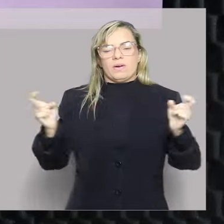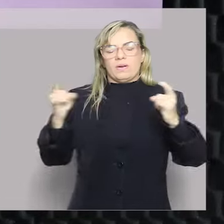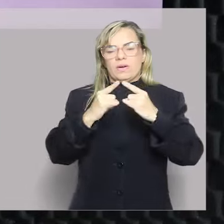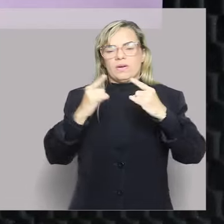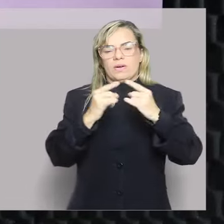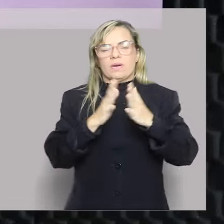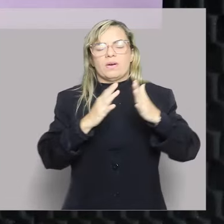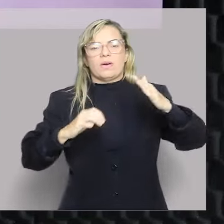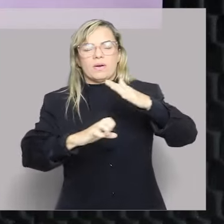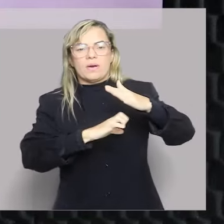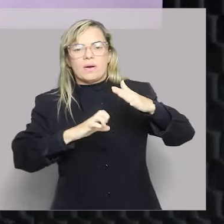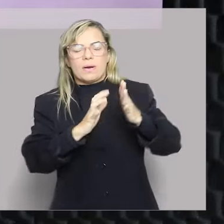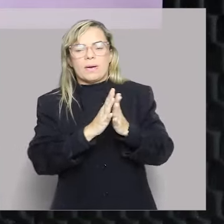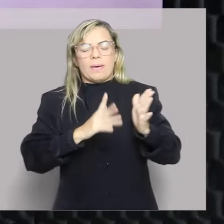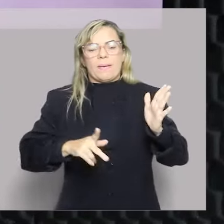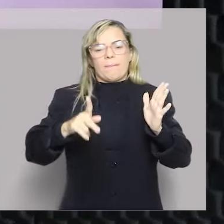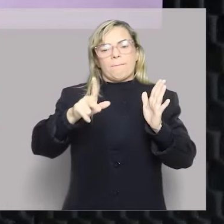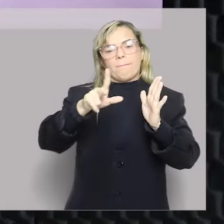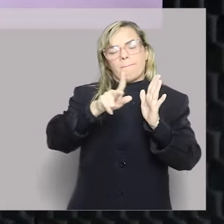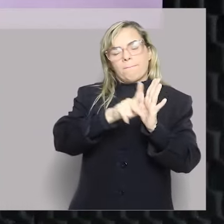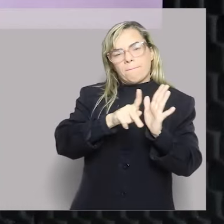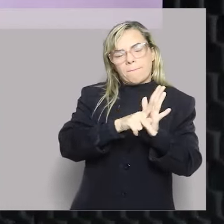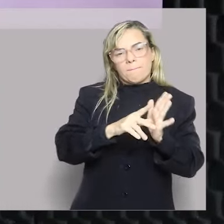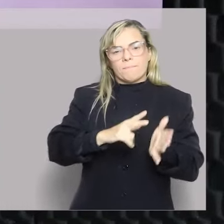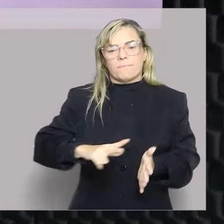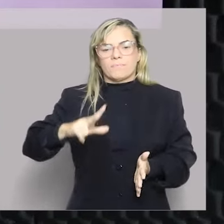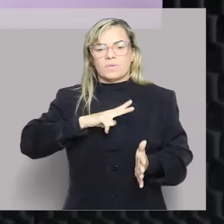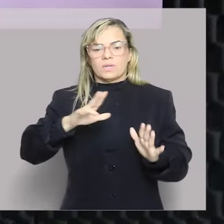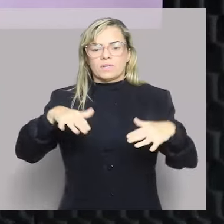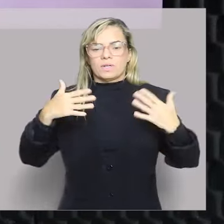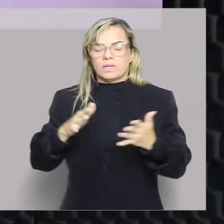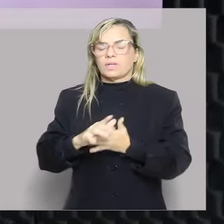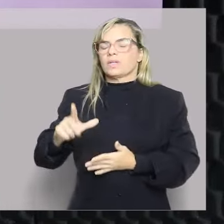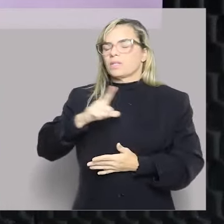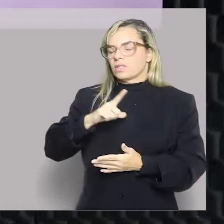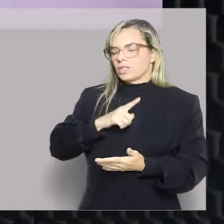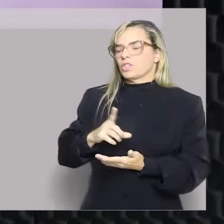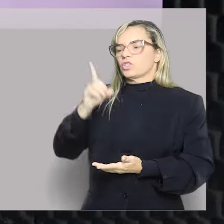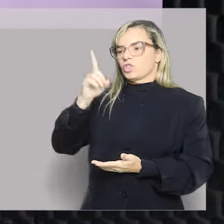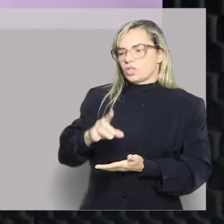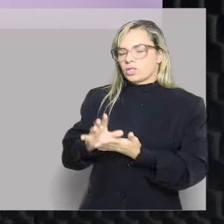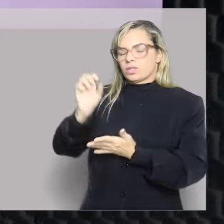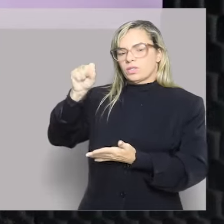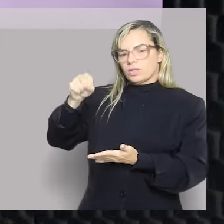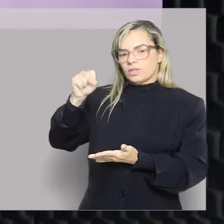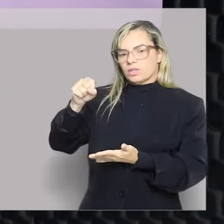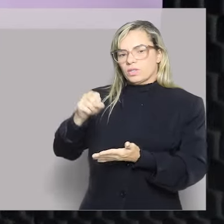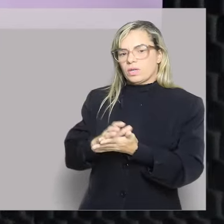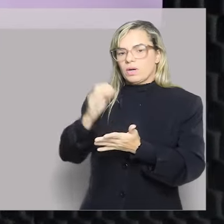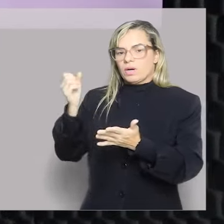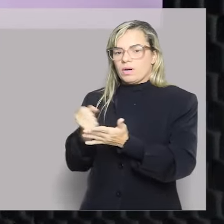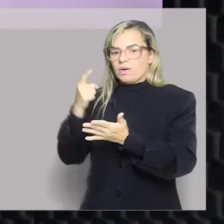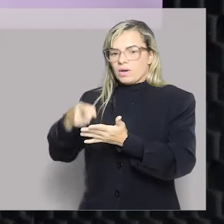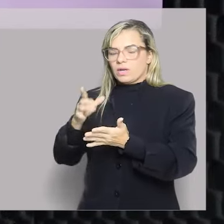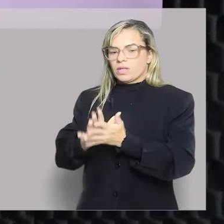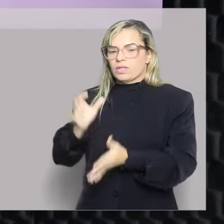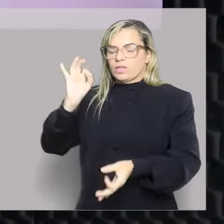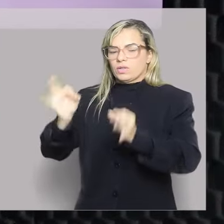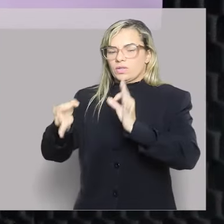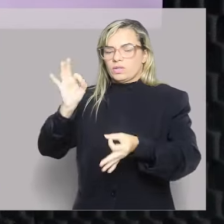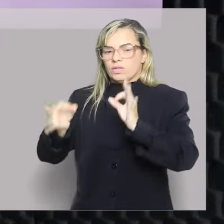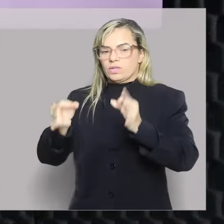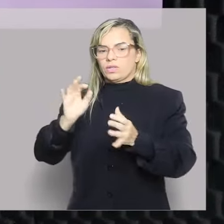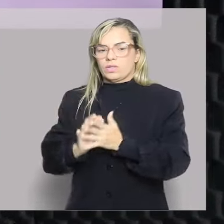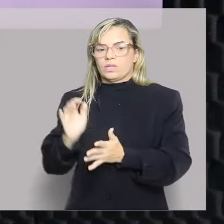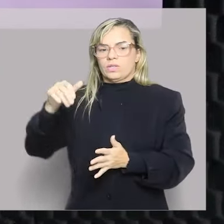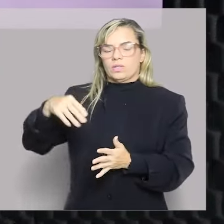horrível, não sei o quê, não sei o quê, não sei o quê. Ela tem direito ou não tem direito a me processar? Indenização por dano moral. Eu